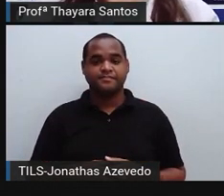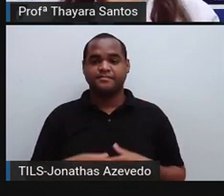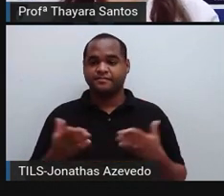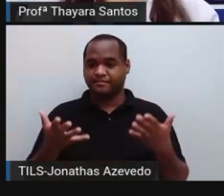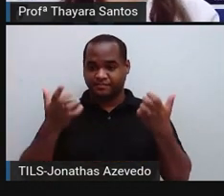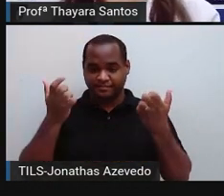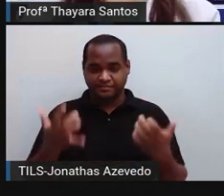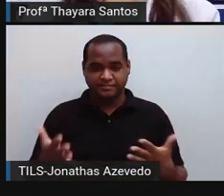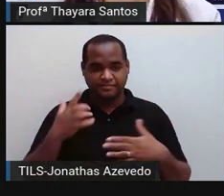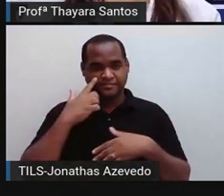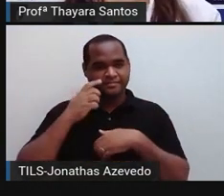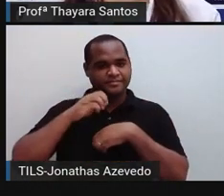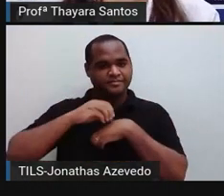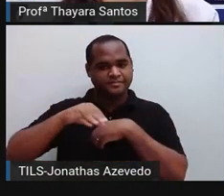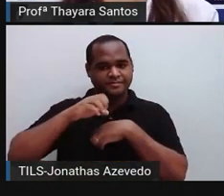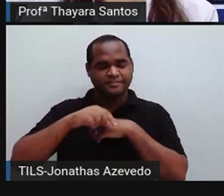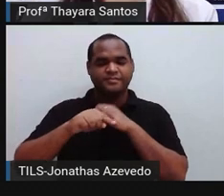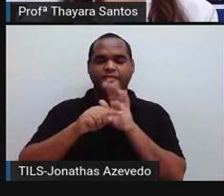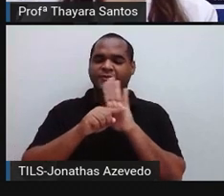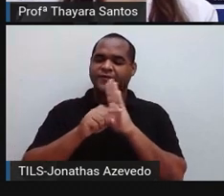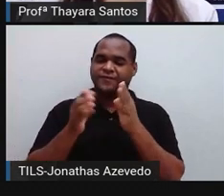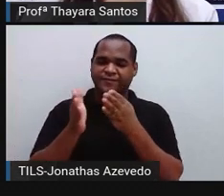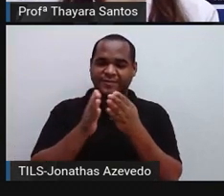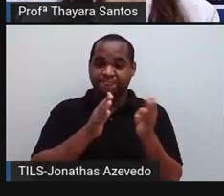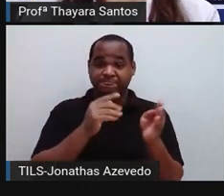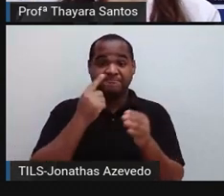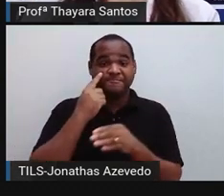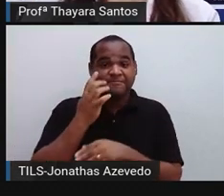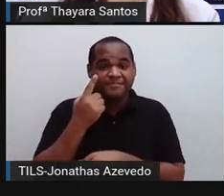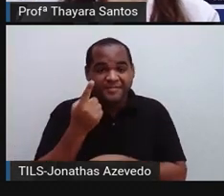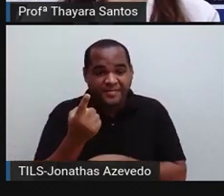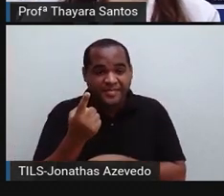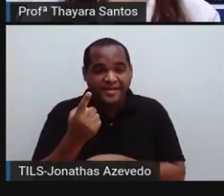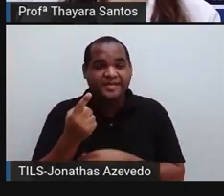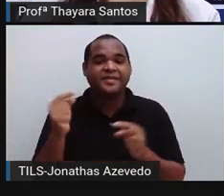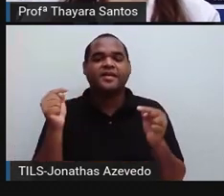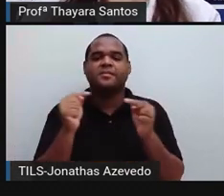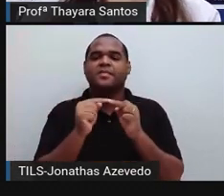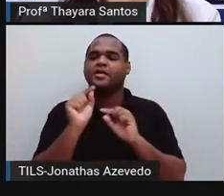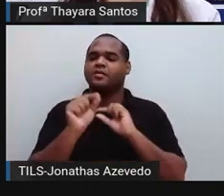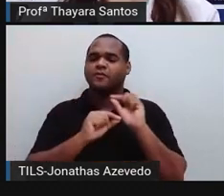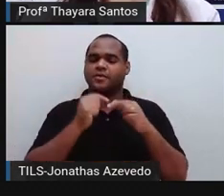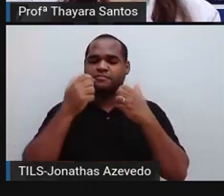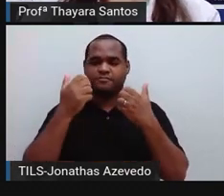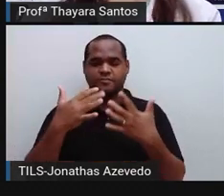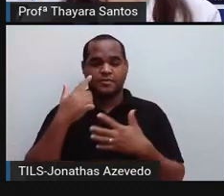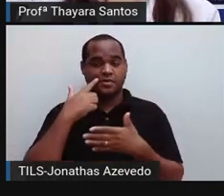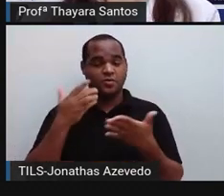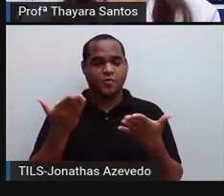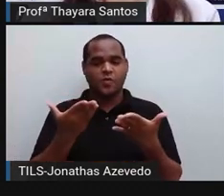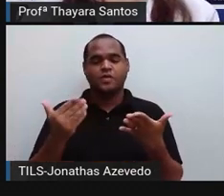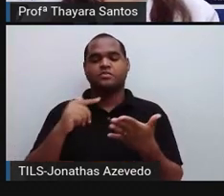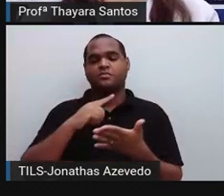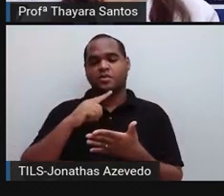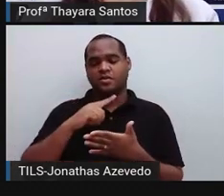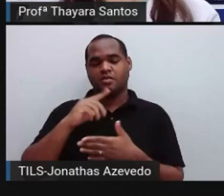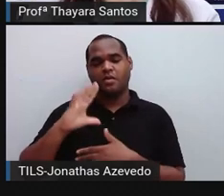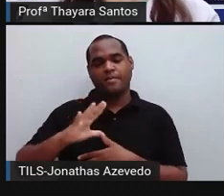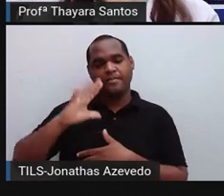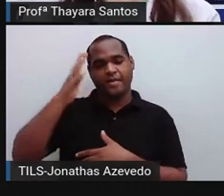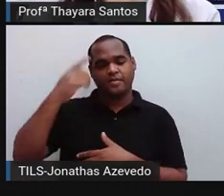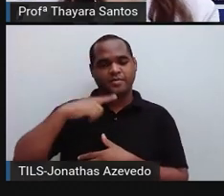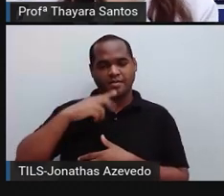eu trouxe pra vocês mais um videozinho pra vocês assistirem, falando sobre uma coisa que é muito atual. Não sei se vocês já ouviram falar